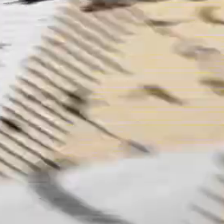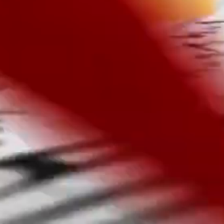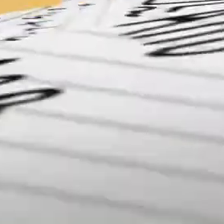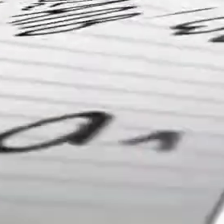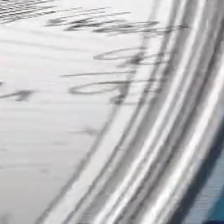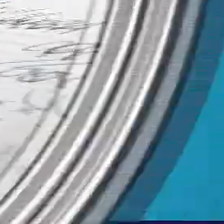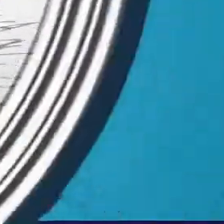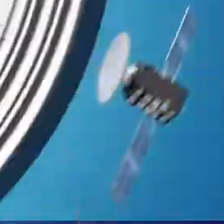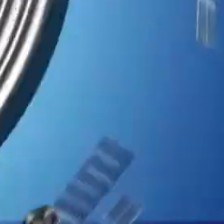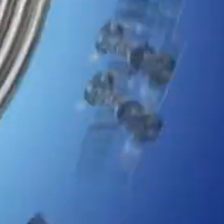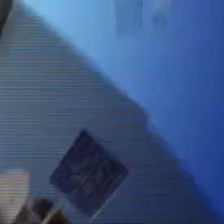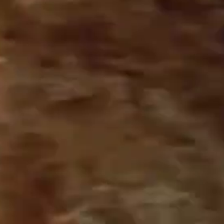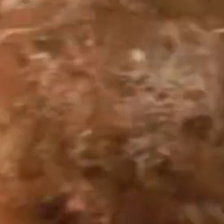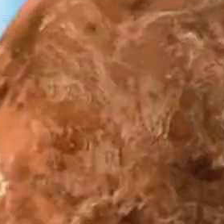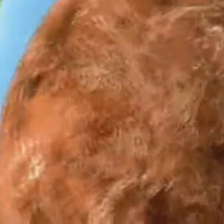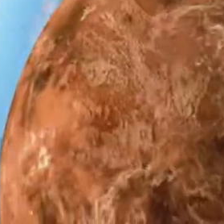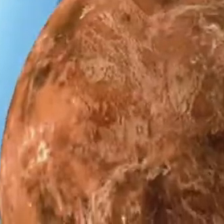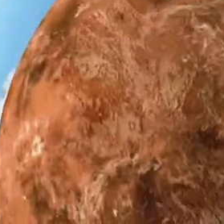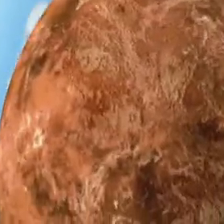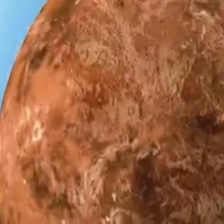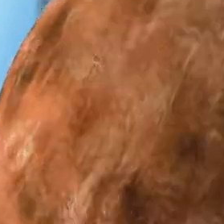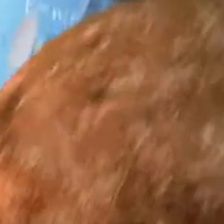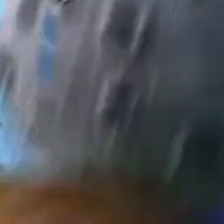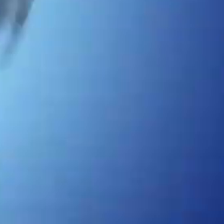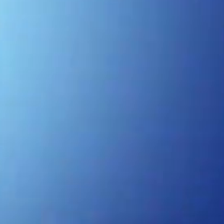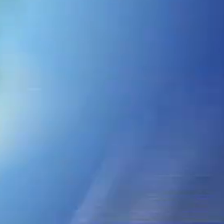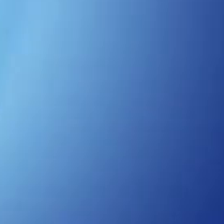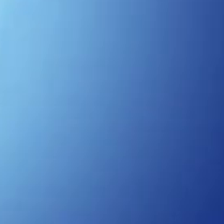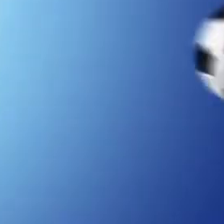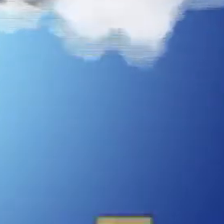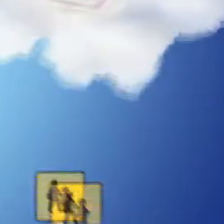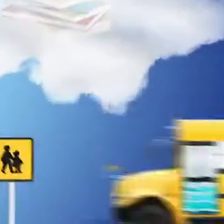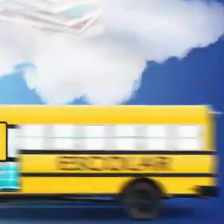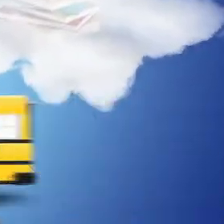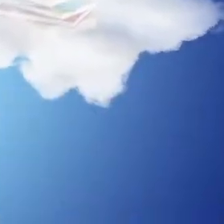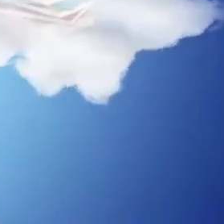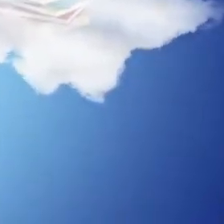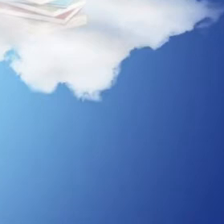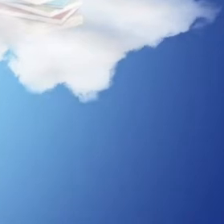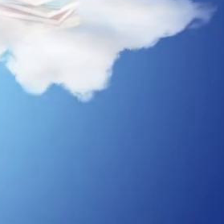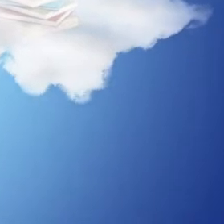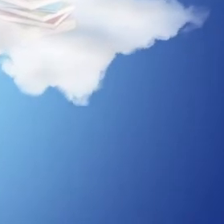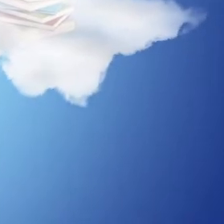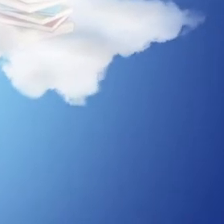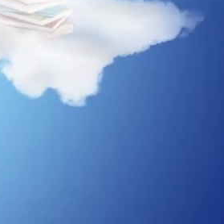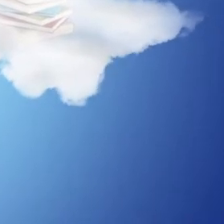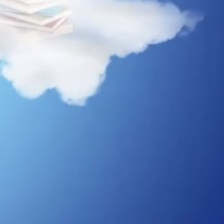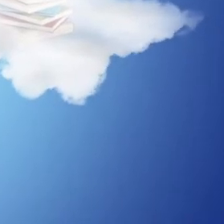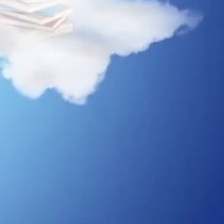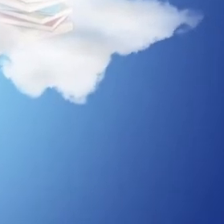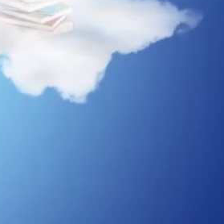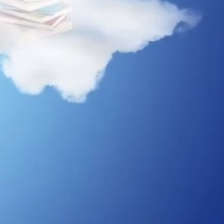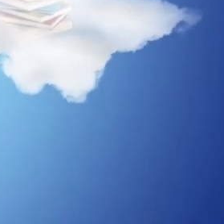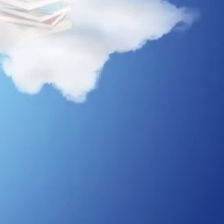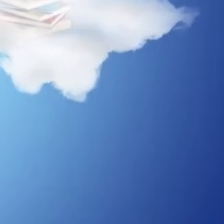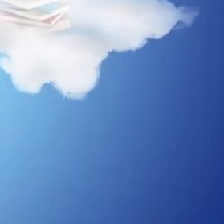Legendas